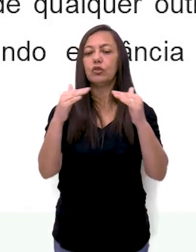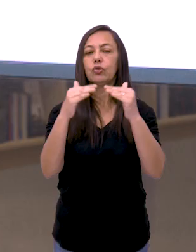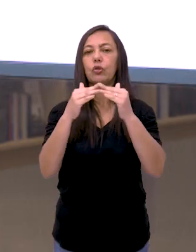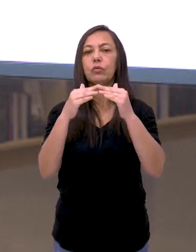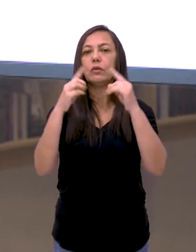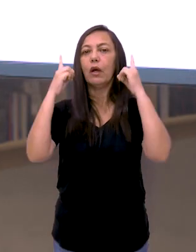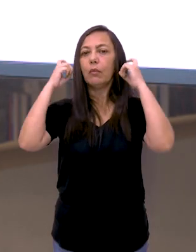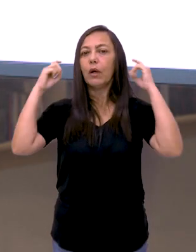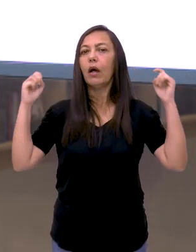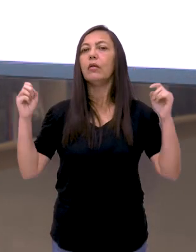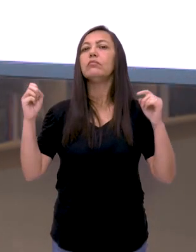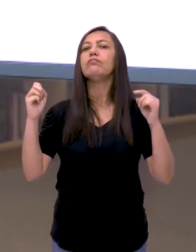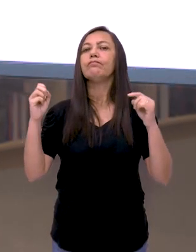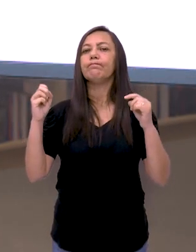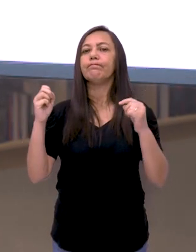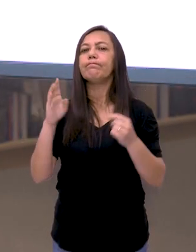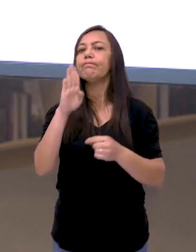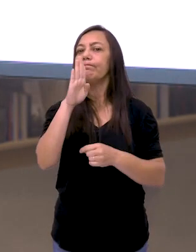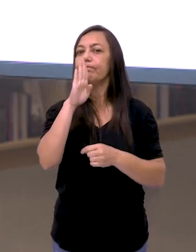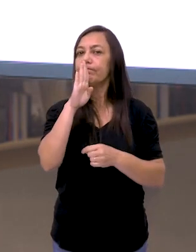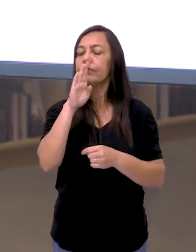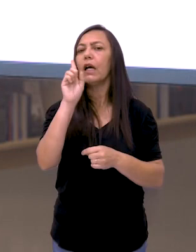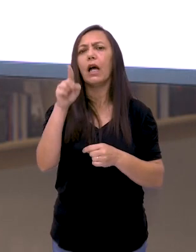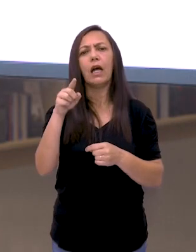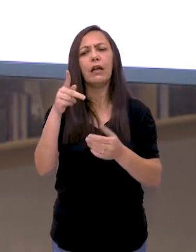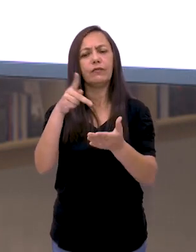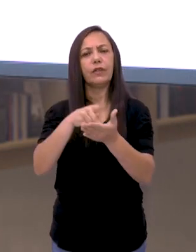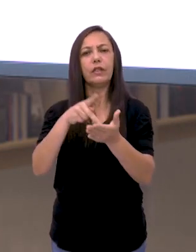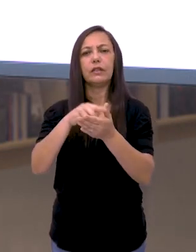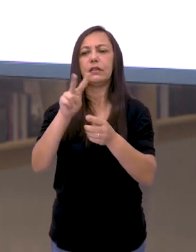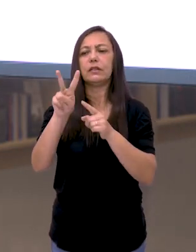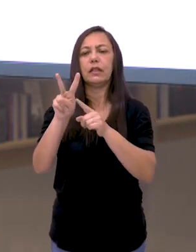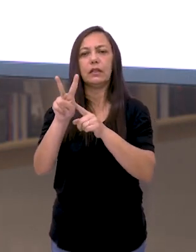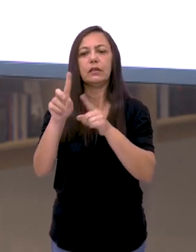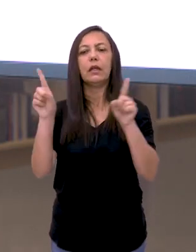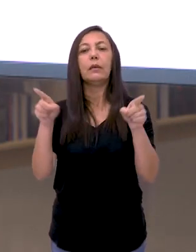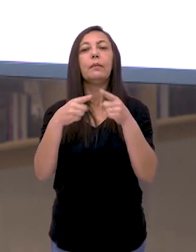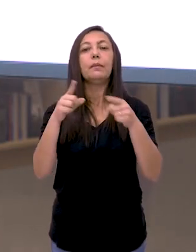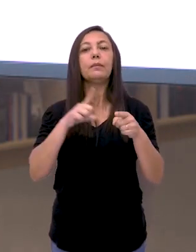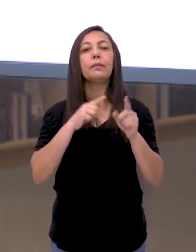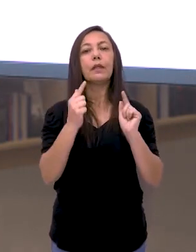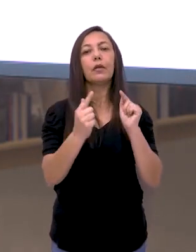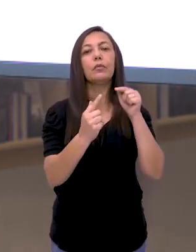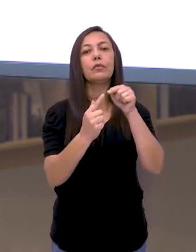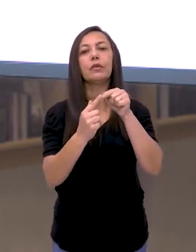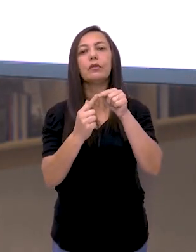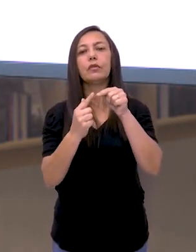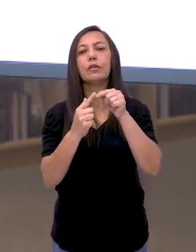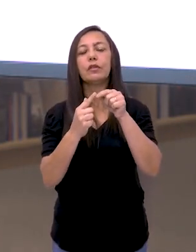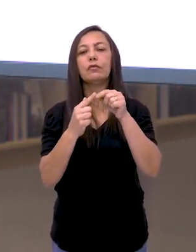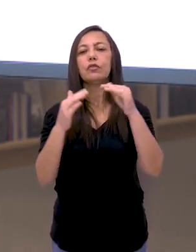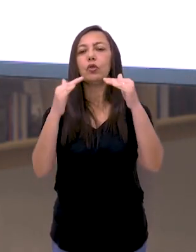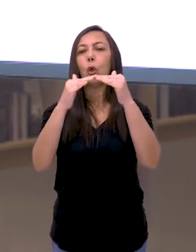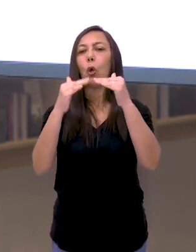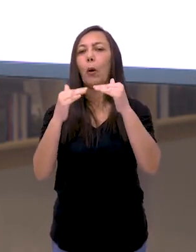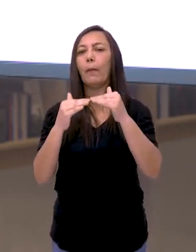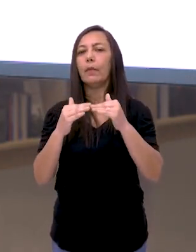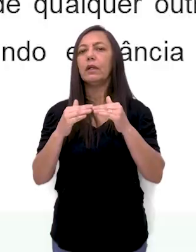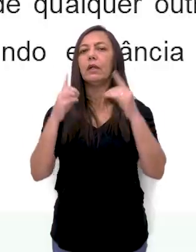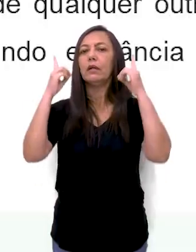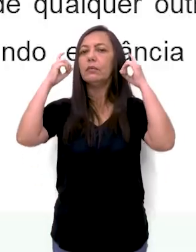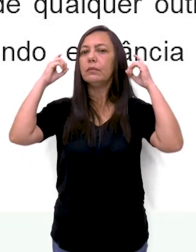silêncios. Verdade, a música tem essa finalidade dentro da sua própria história.